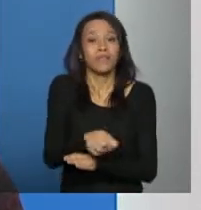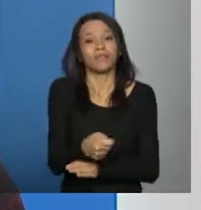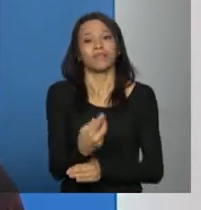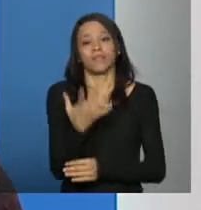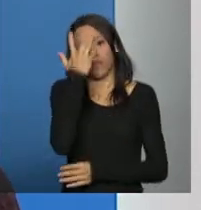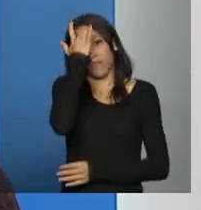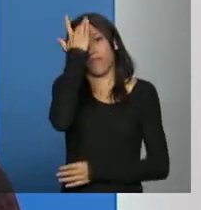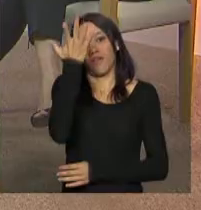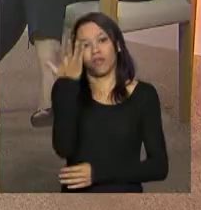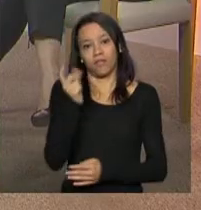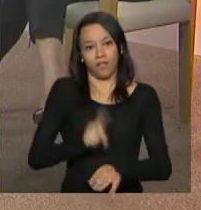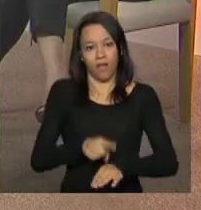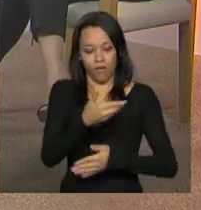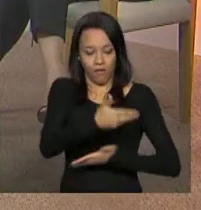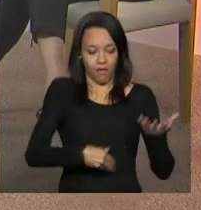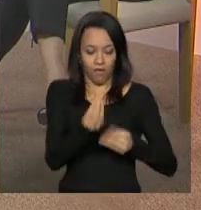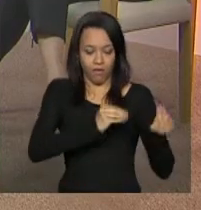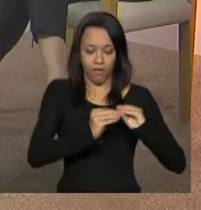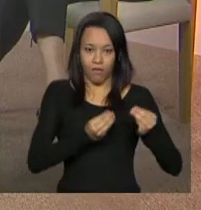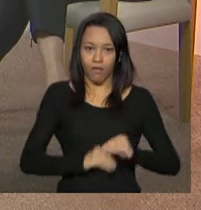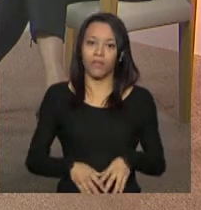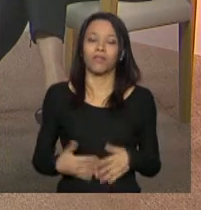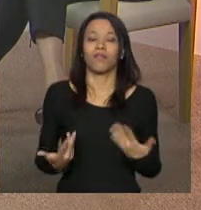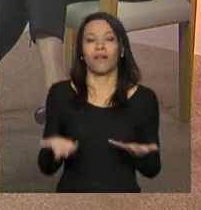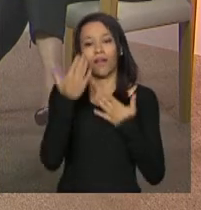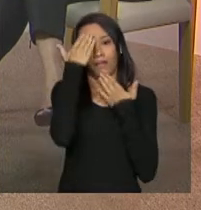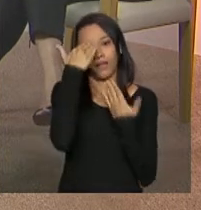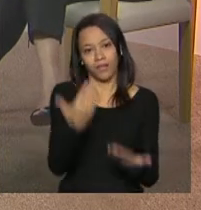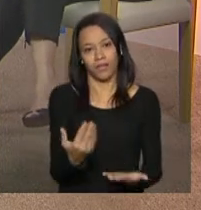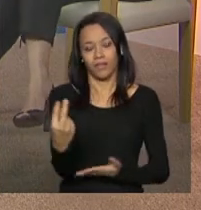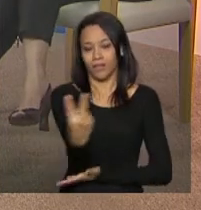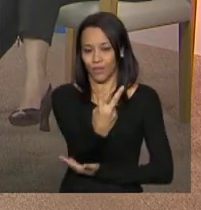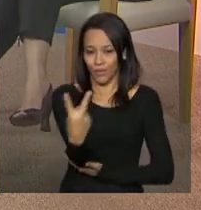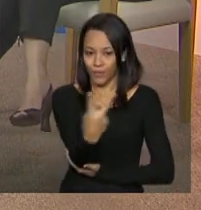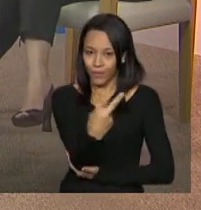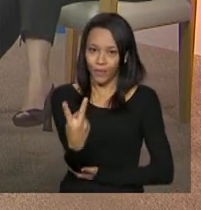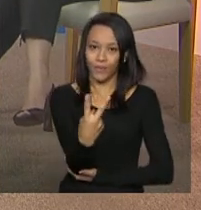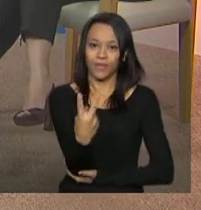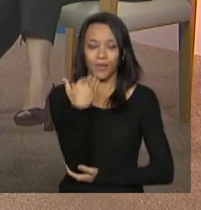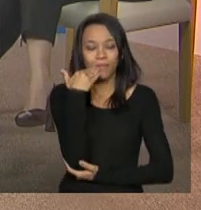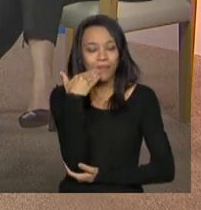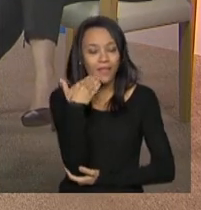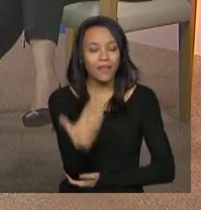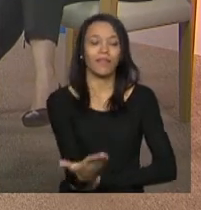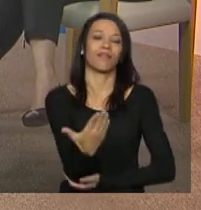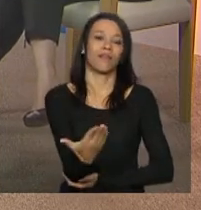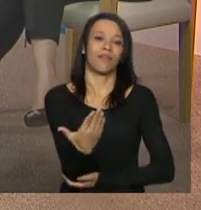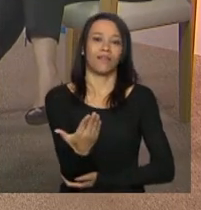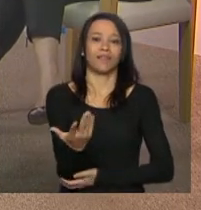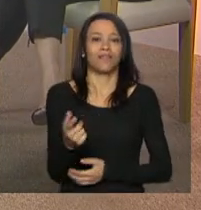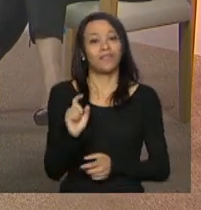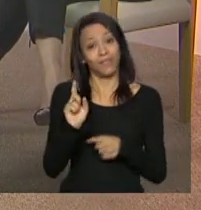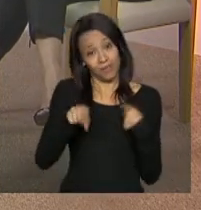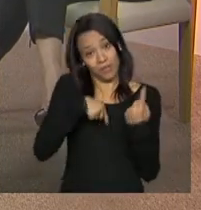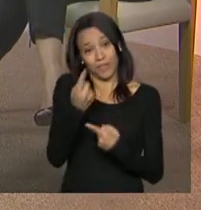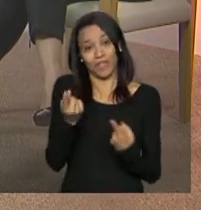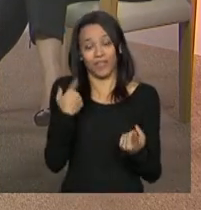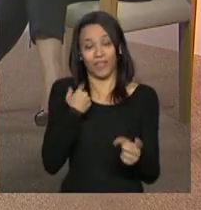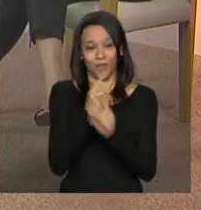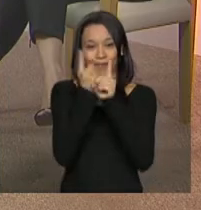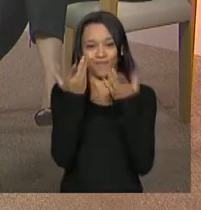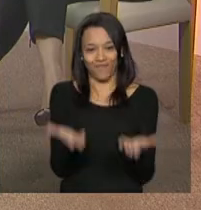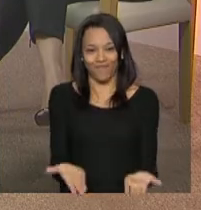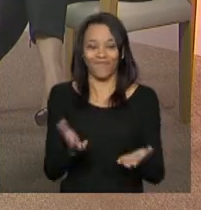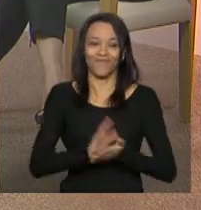bom então eu quero agradecer a presença de vocês duas Miriam Queiroz Carla Mota muito obrigada pela participação e até uma próxima oportunidade muito